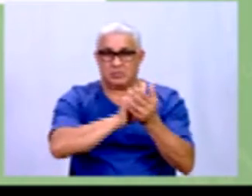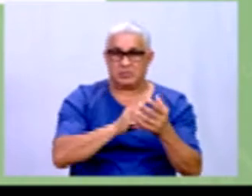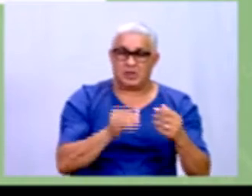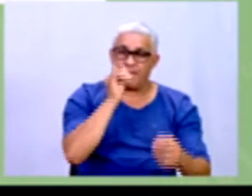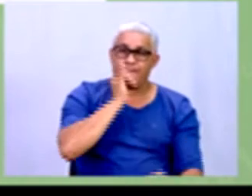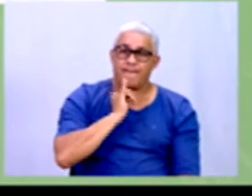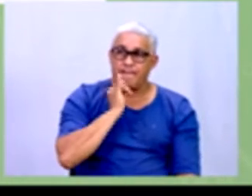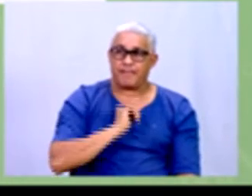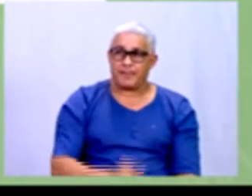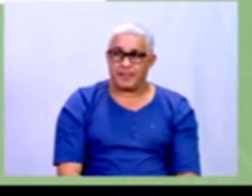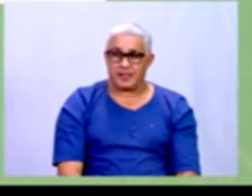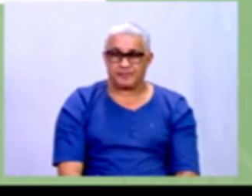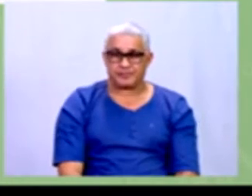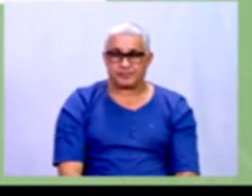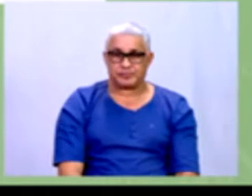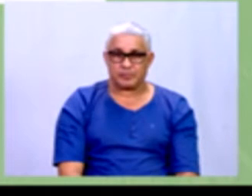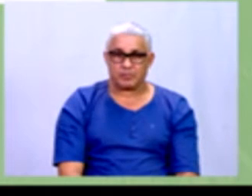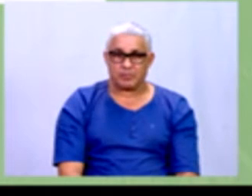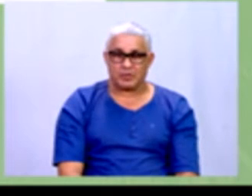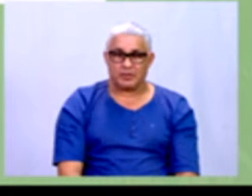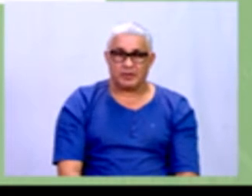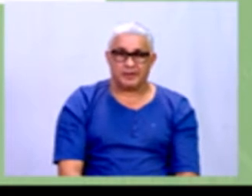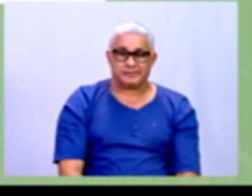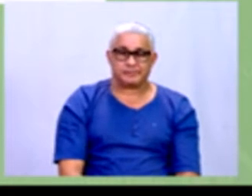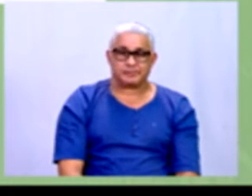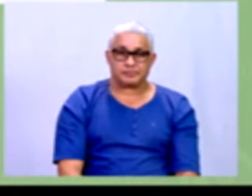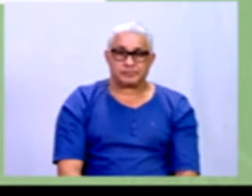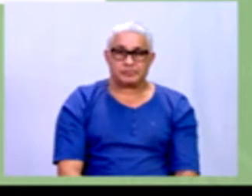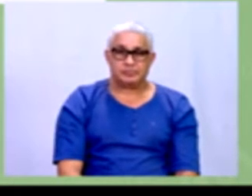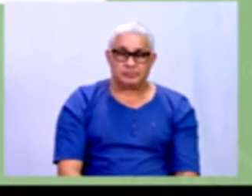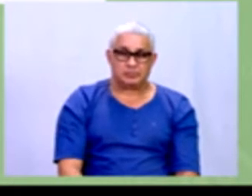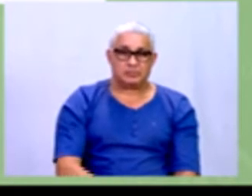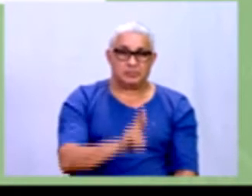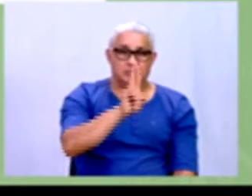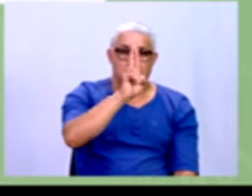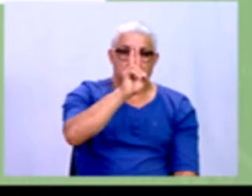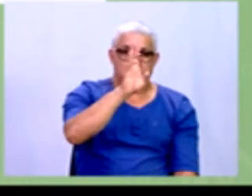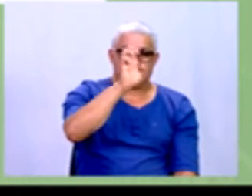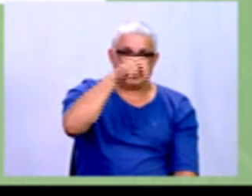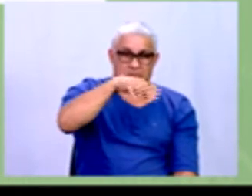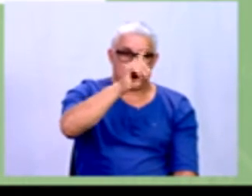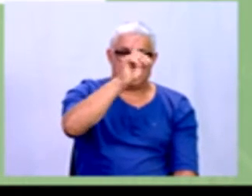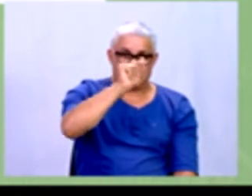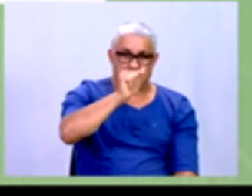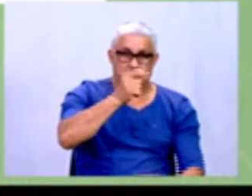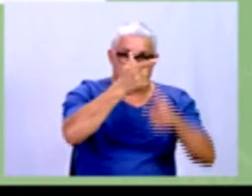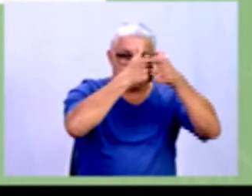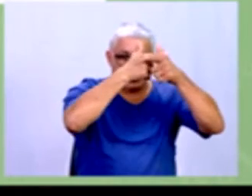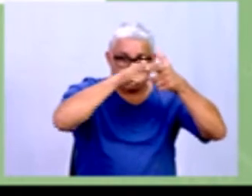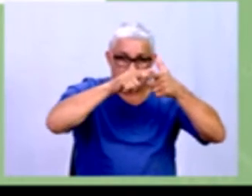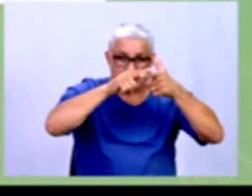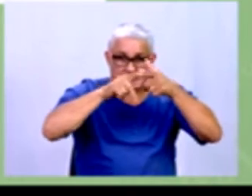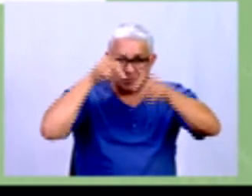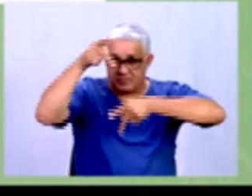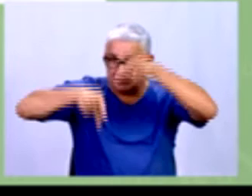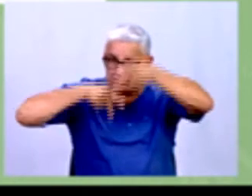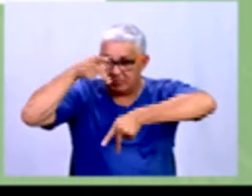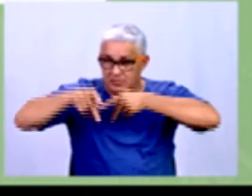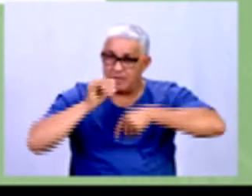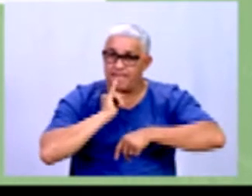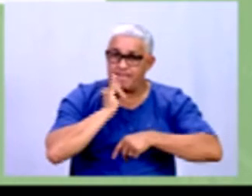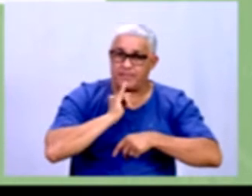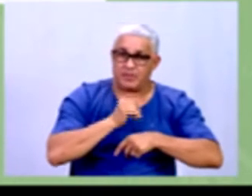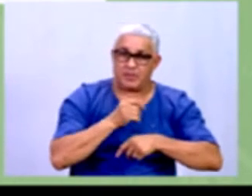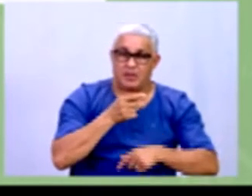Exemplo. Renda per capita é renda divididos pela população. Quando a gente está falando, por exemplo,